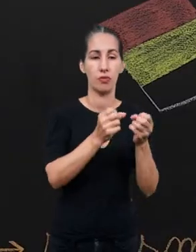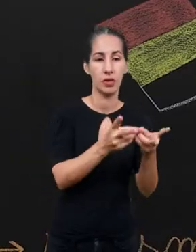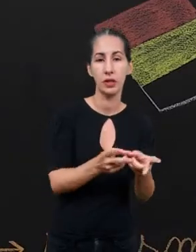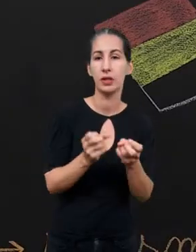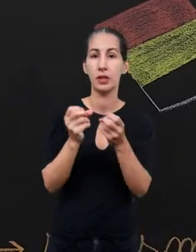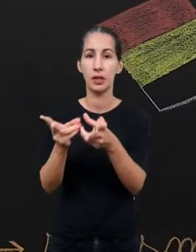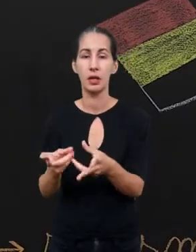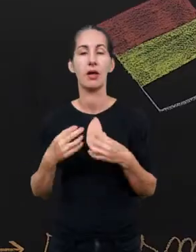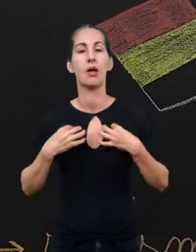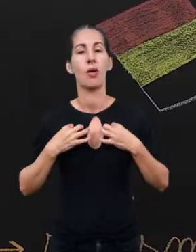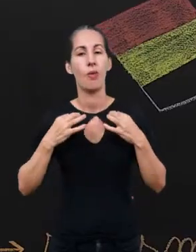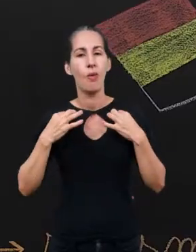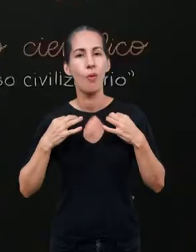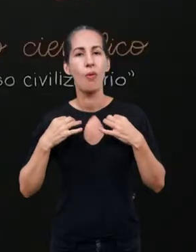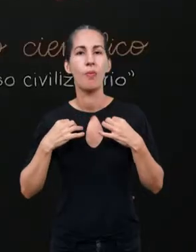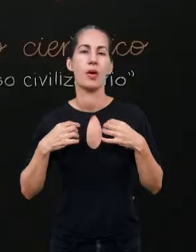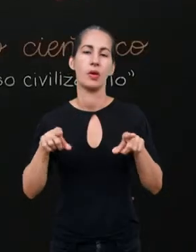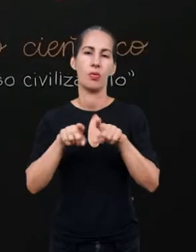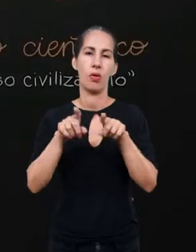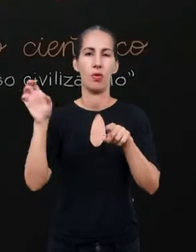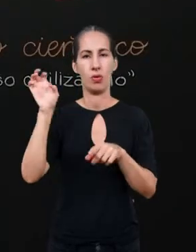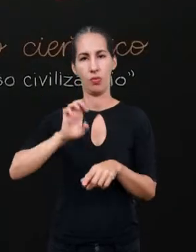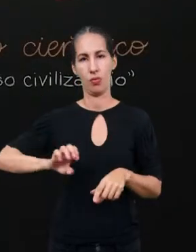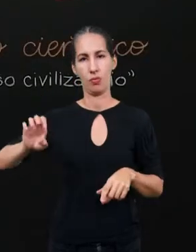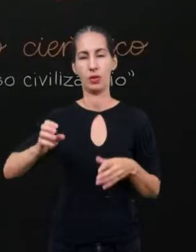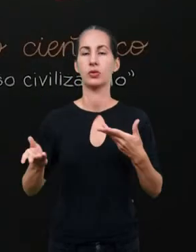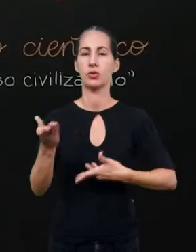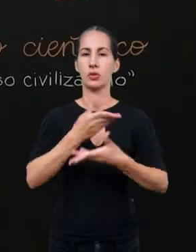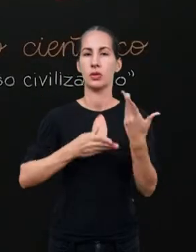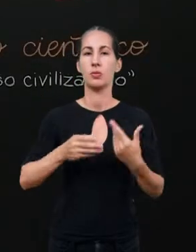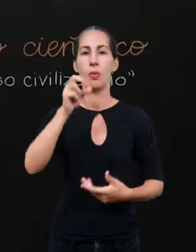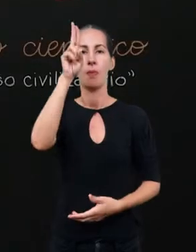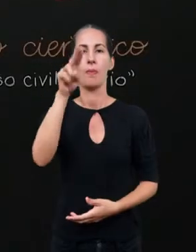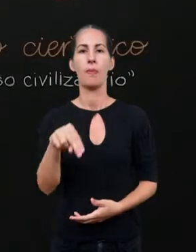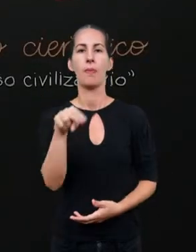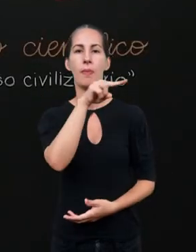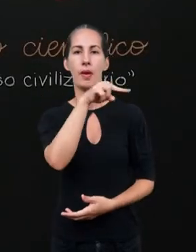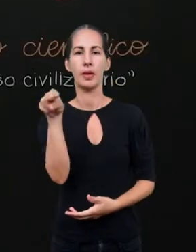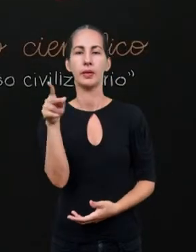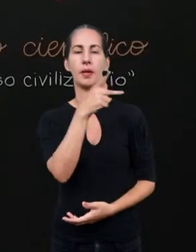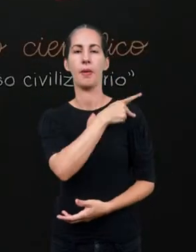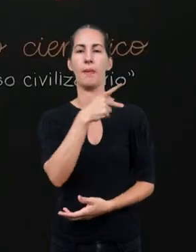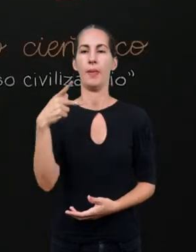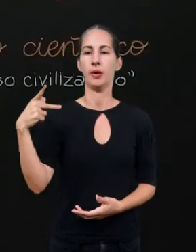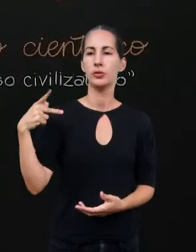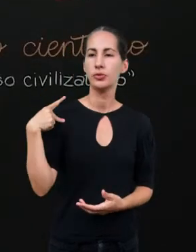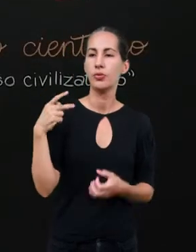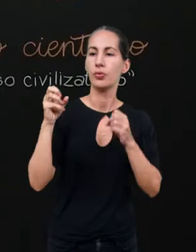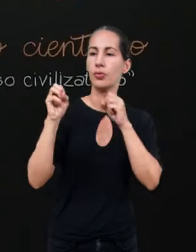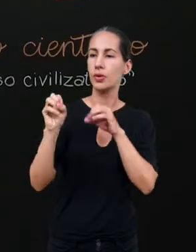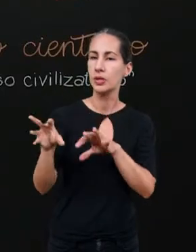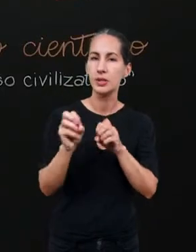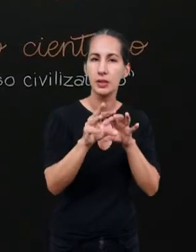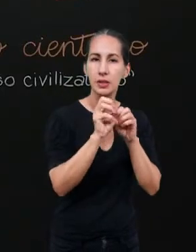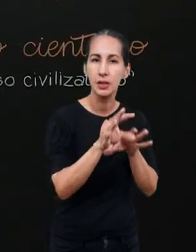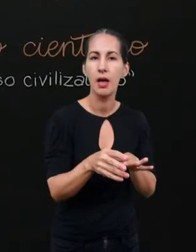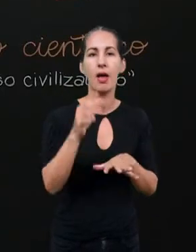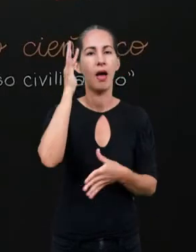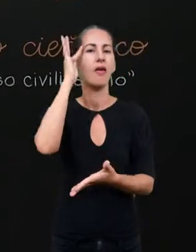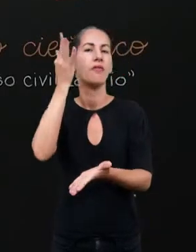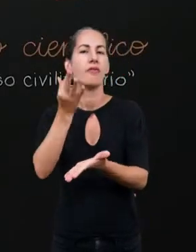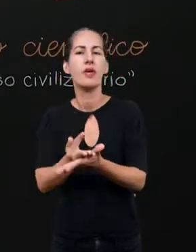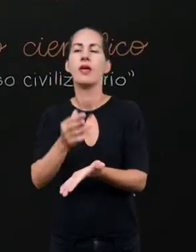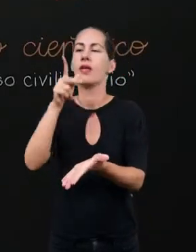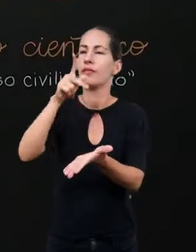você a roupa europeia. Nós trouxemos um padre, um pastor, que vai ensinar para vocês a verdadeira fé.